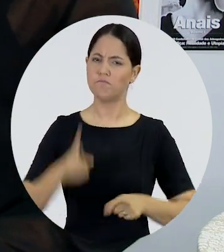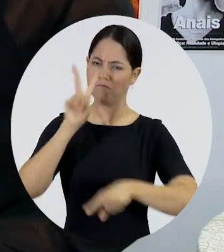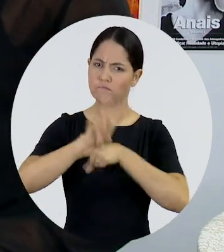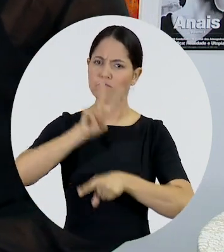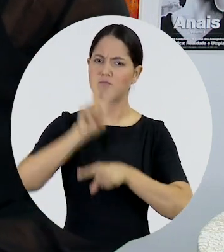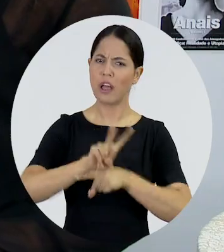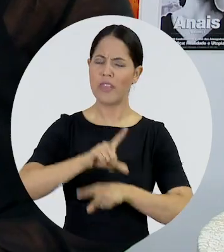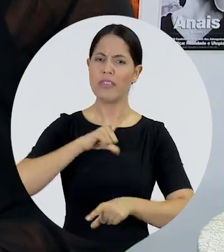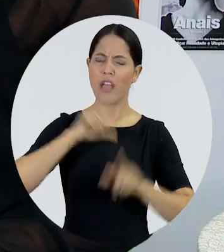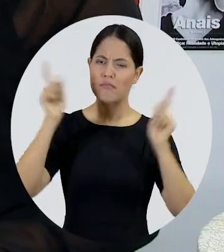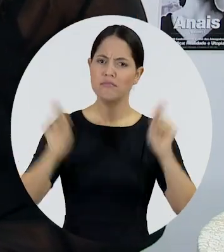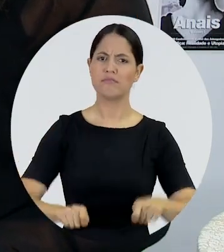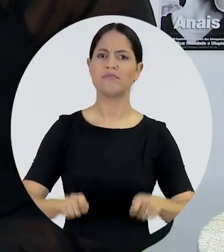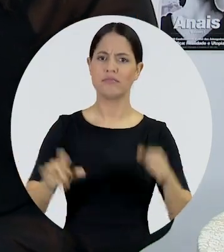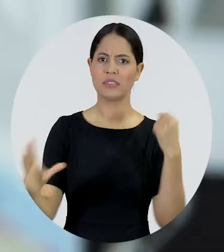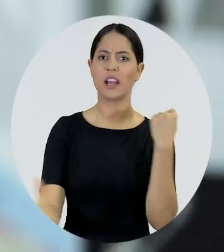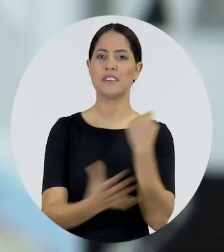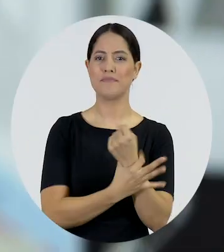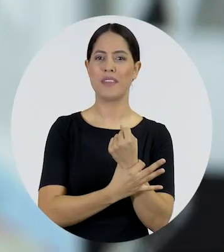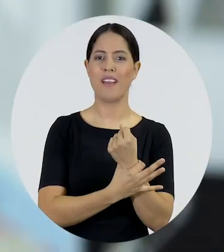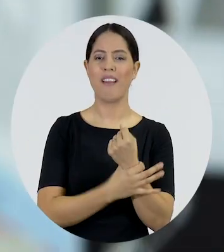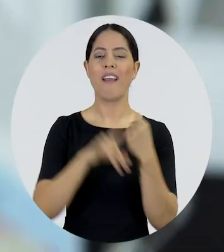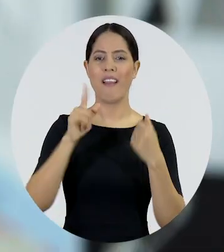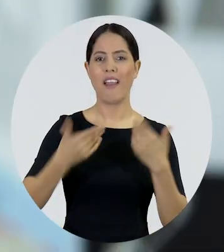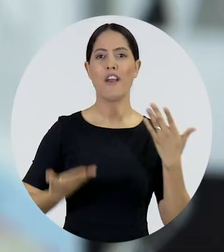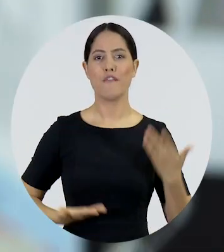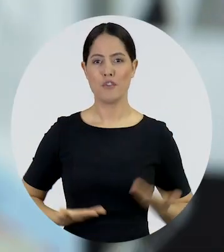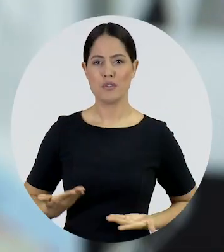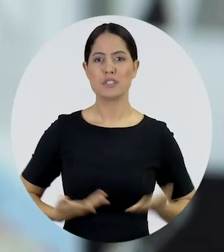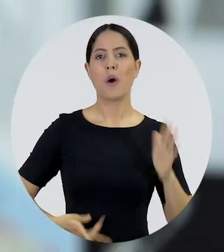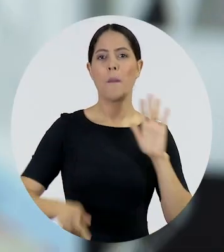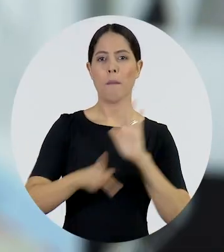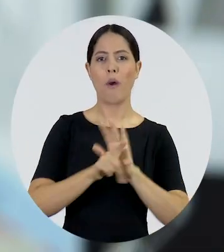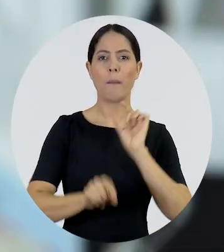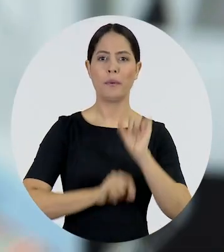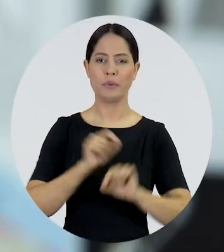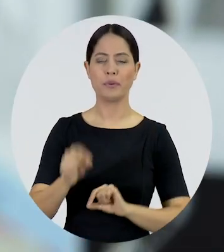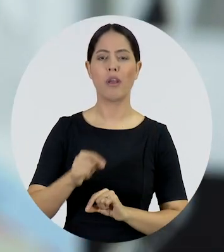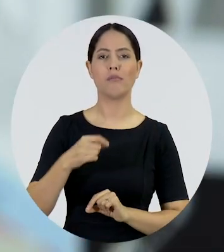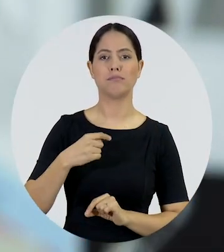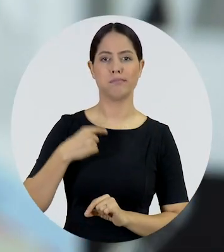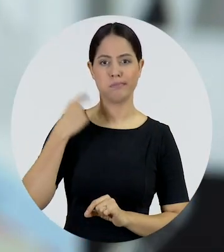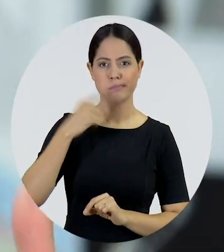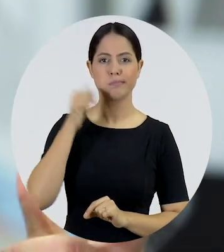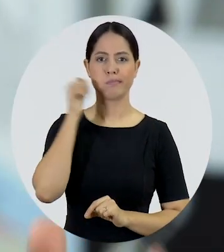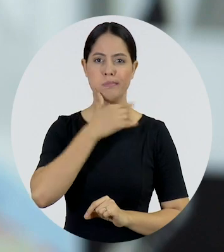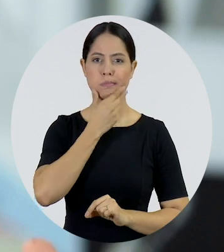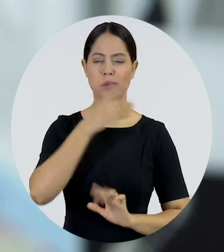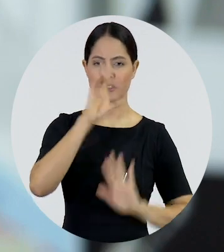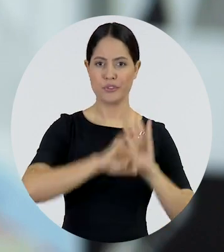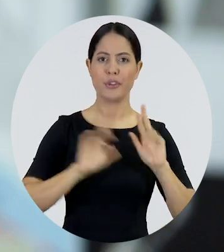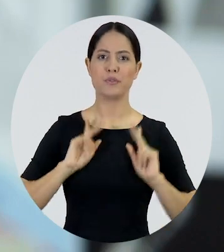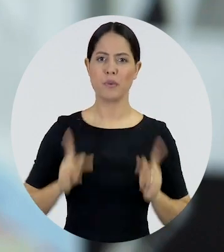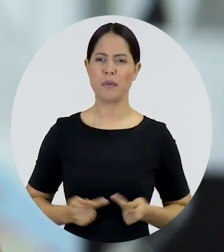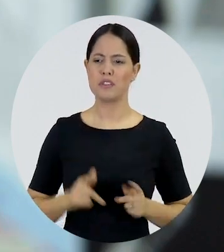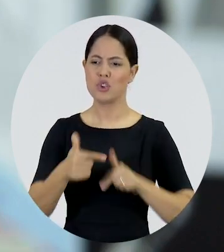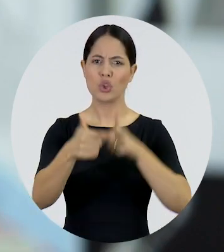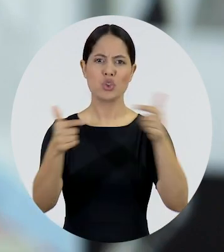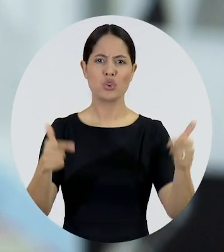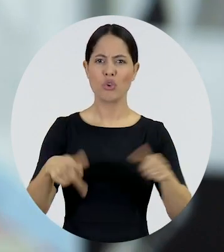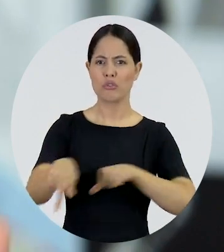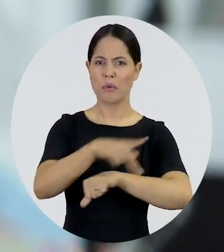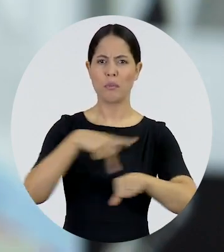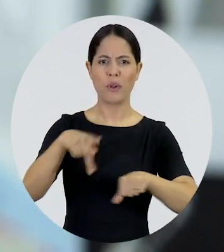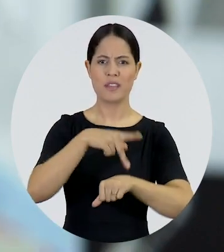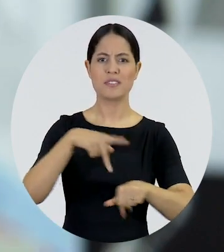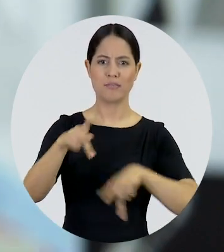esses direitos humanos. Essa é a função das advogadas e dos advogados dos direitos humanos, mas também é a função de outras